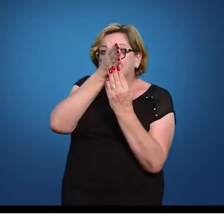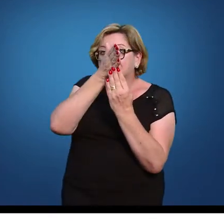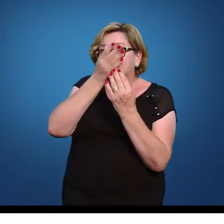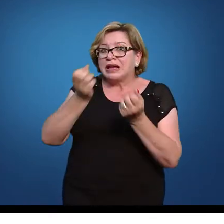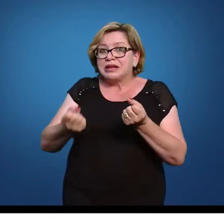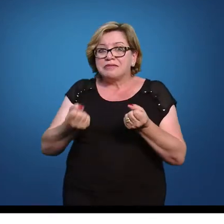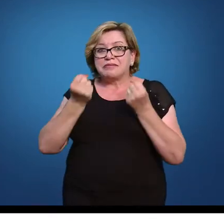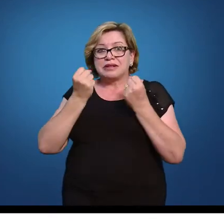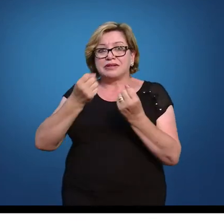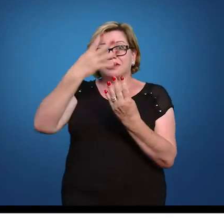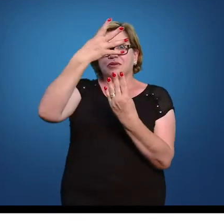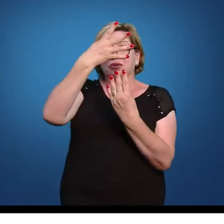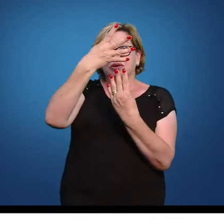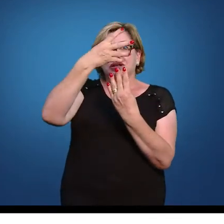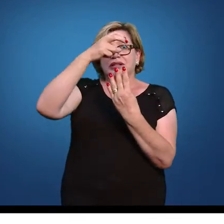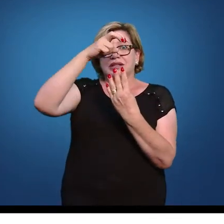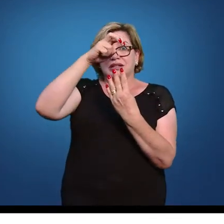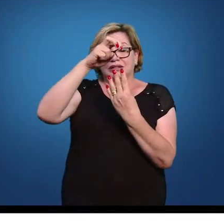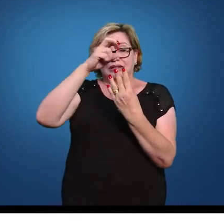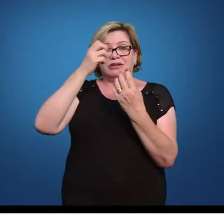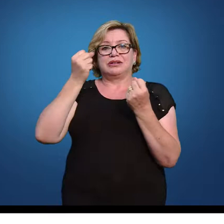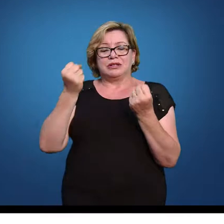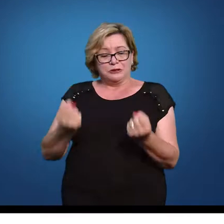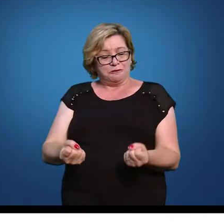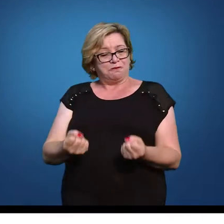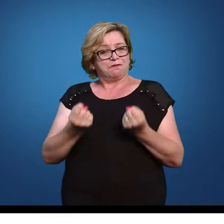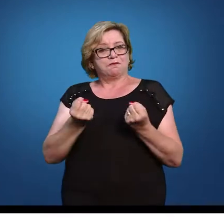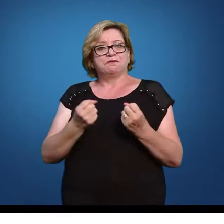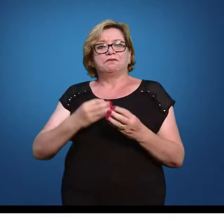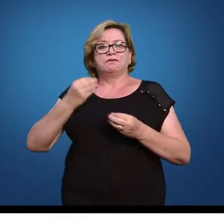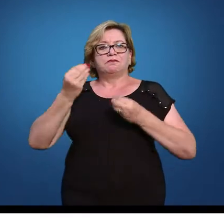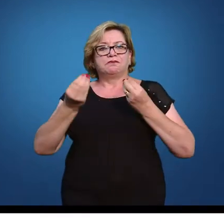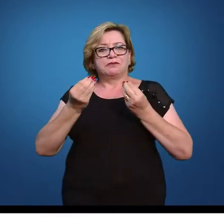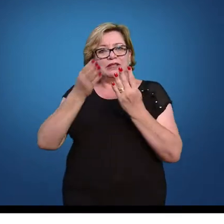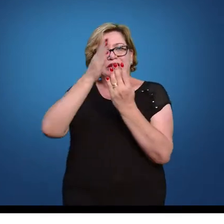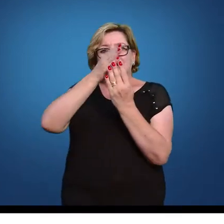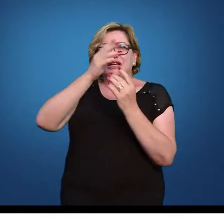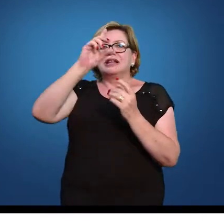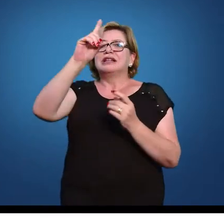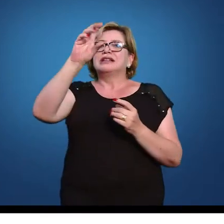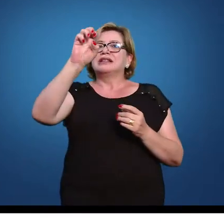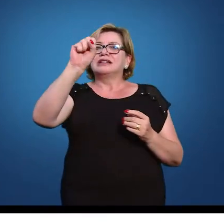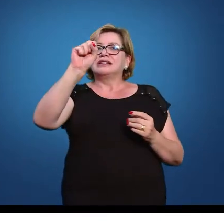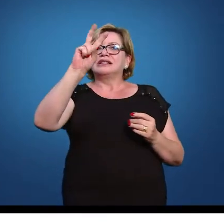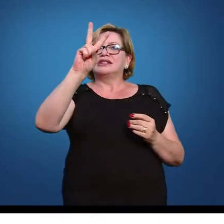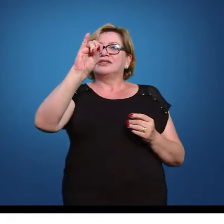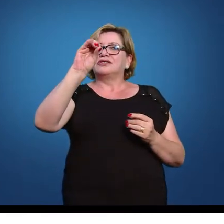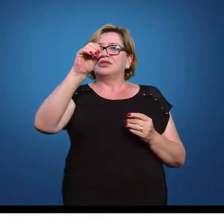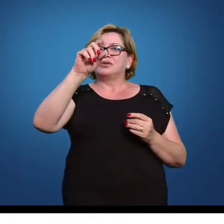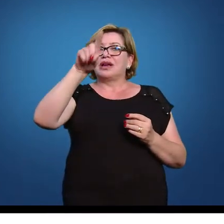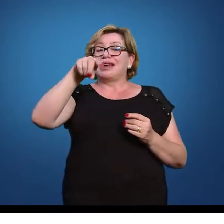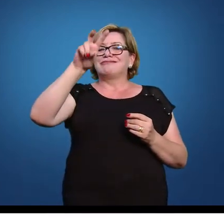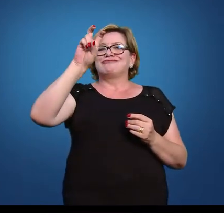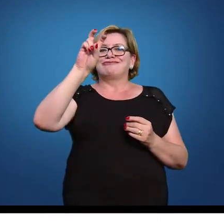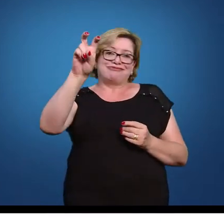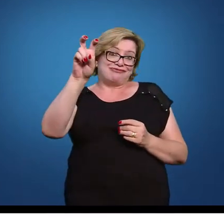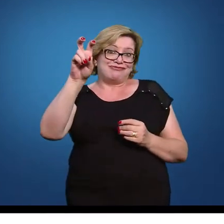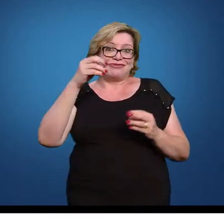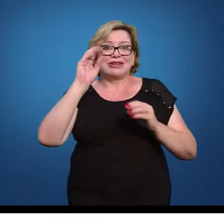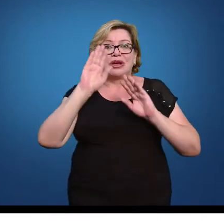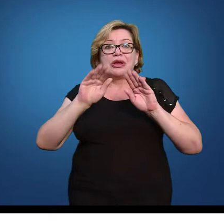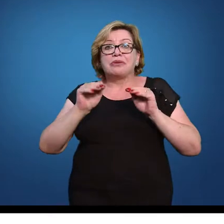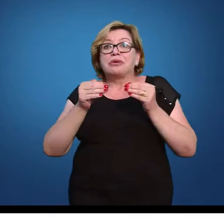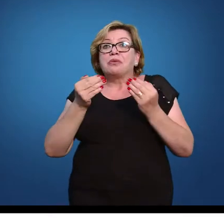dos alunos é de 45 graus é de 45 quilos, perdão, e o desvio padrão de 5 quilos e solicita